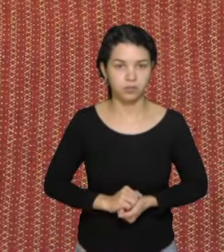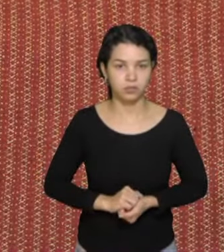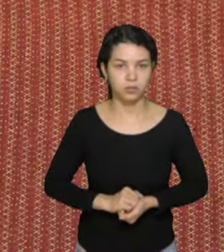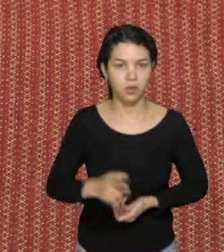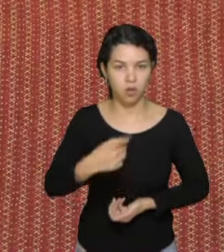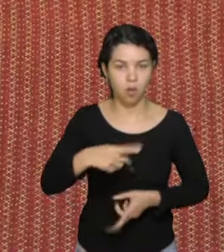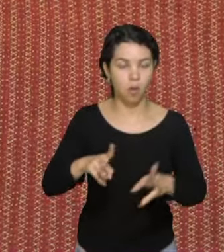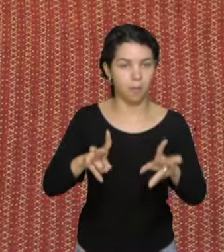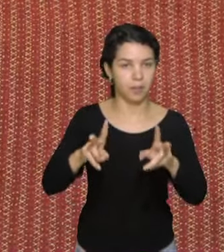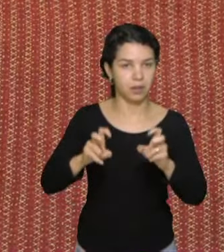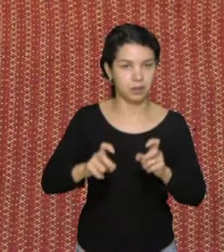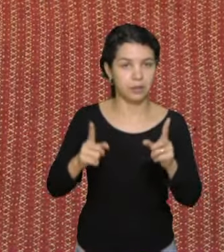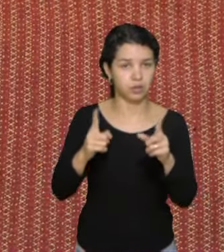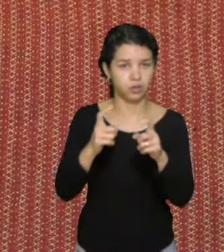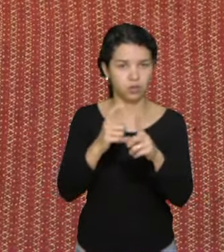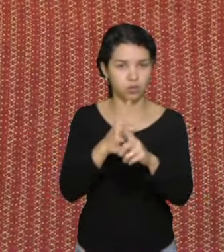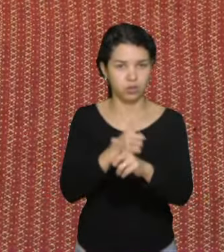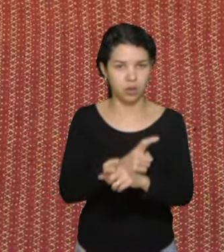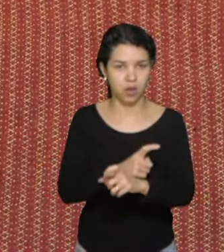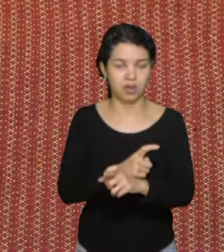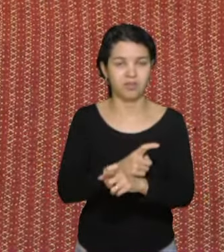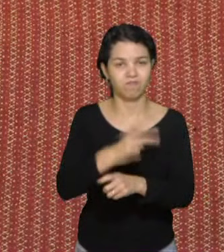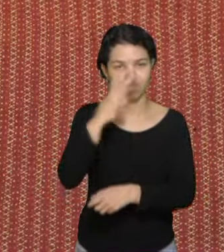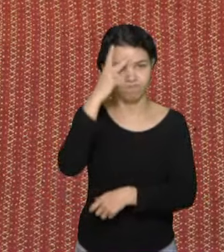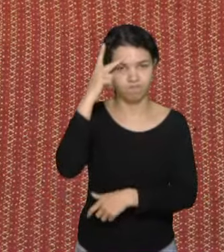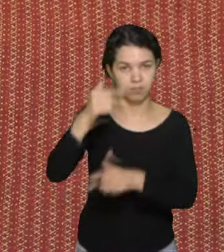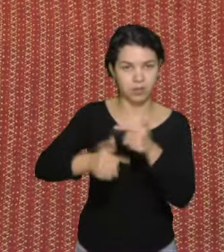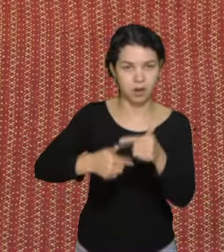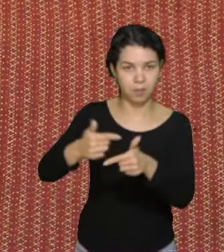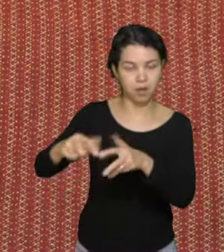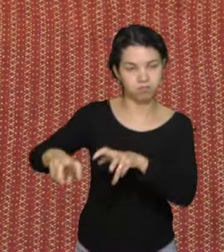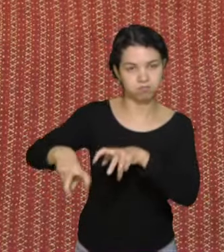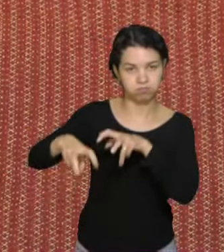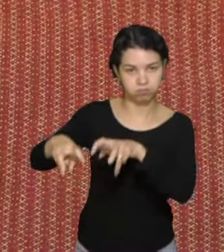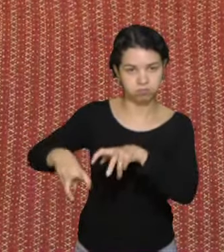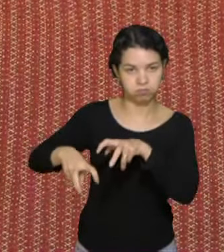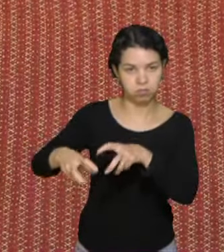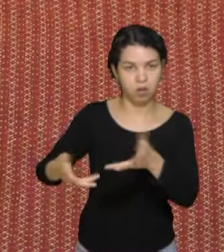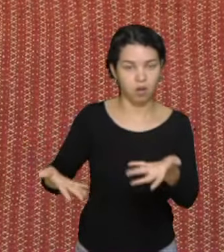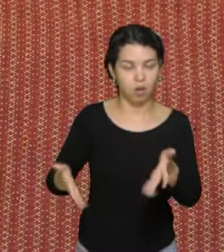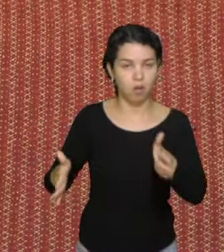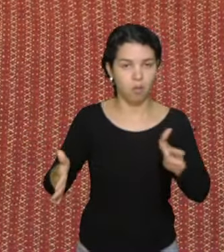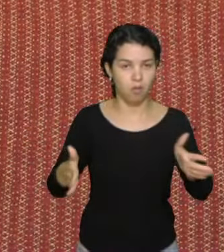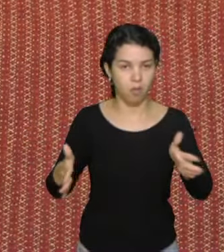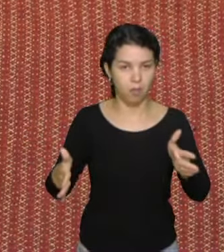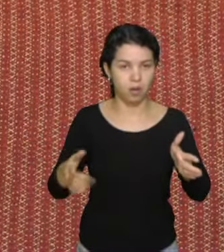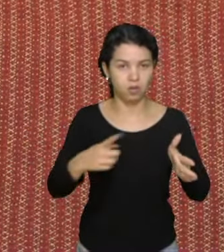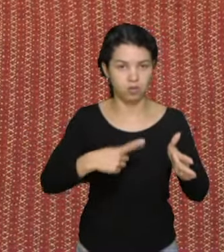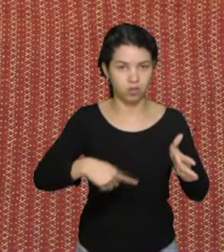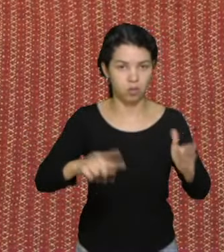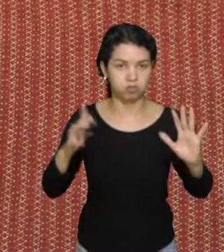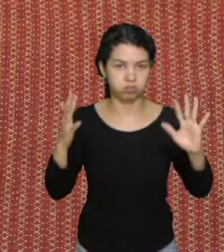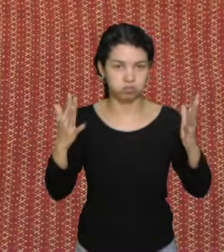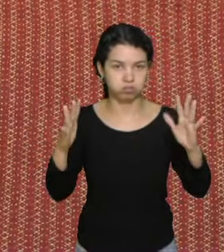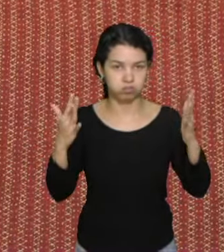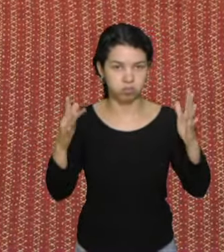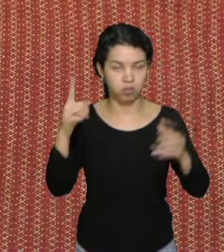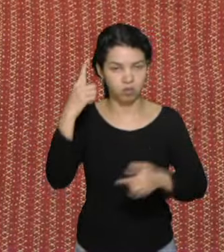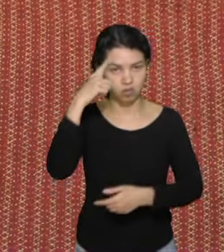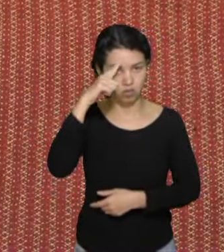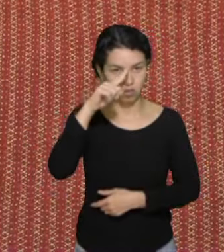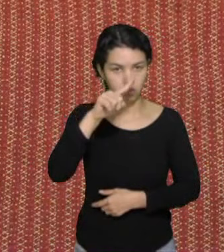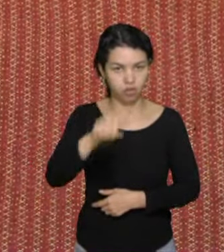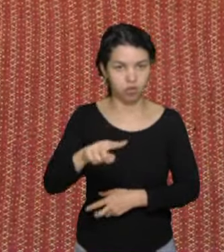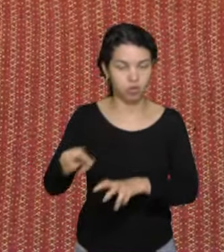a dificuldade do nosso homem do campo. Estamos, nesse momento, comemorando o dia do agricultor, praticamente. É mês de